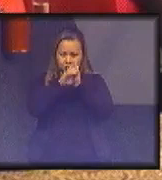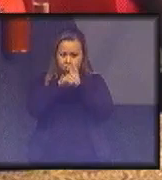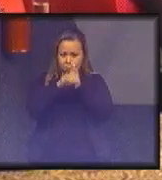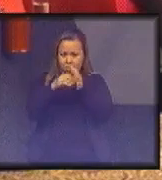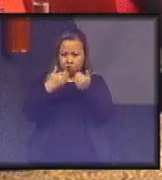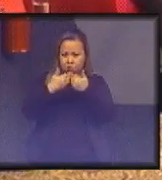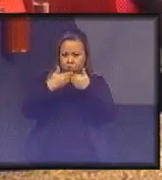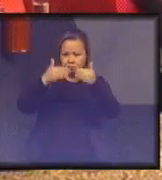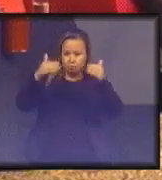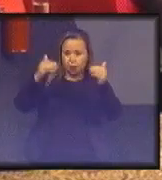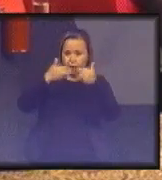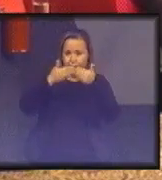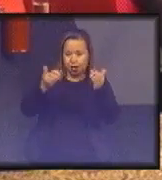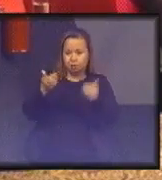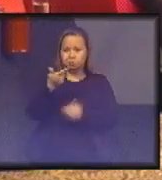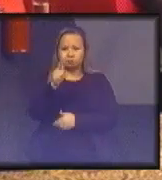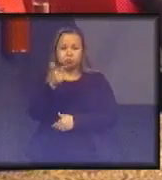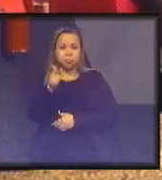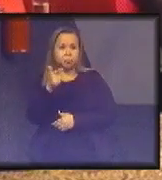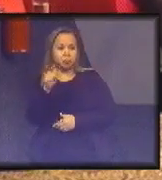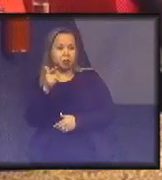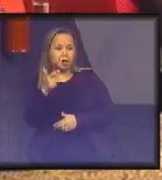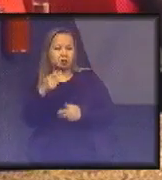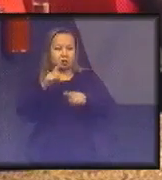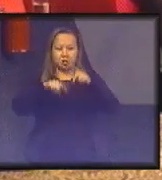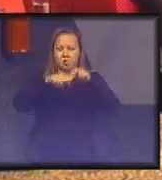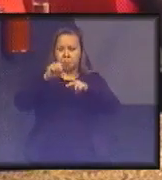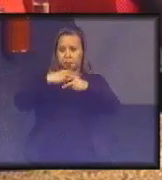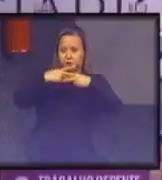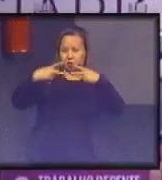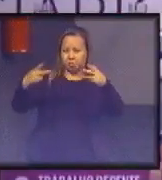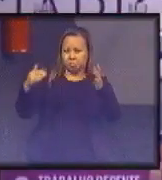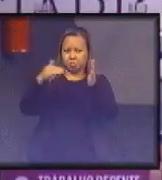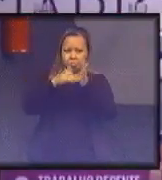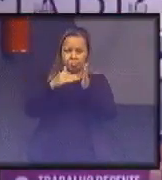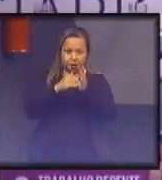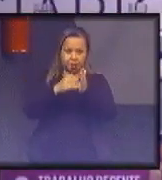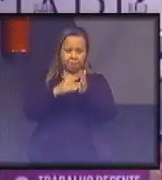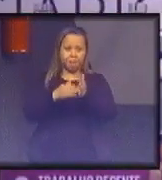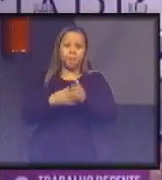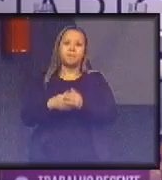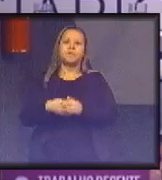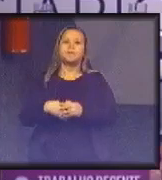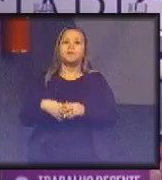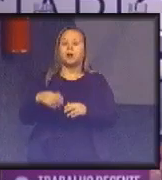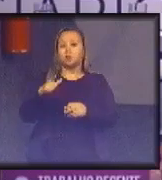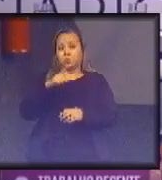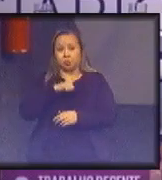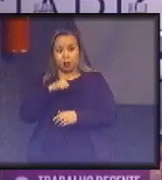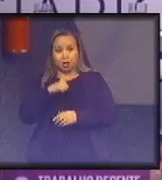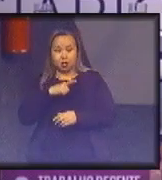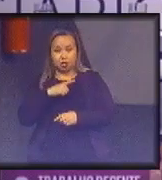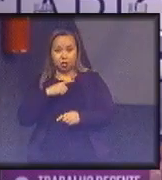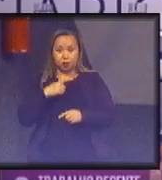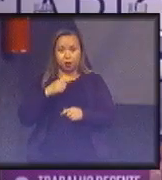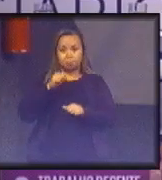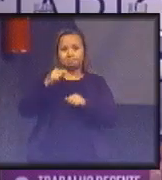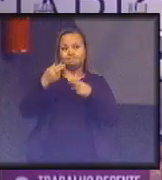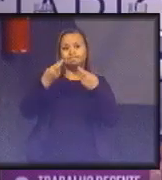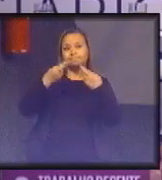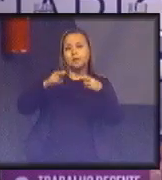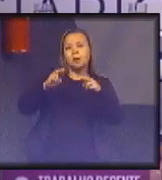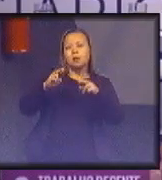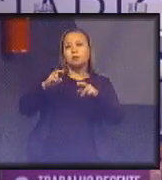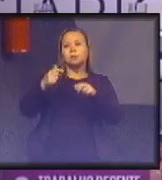produto final. Na verdade, no final da cadeia produtiva existe uma retroalimentação, que aí vai dar margem para a gente